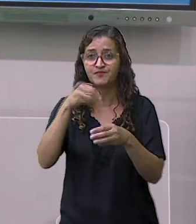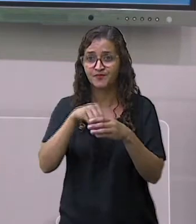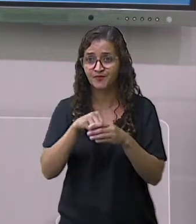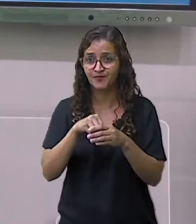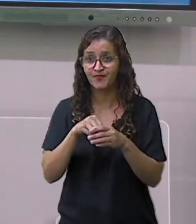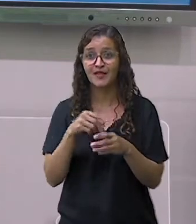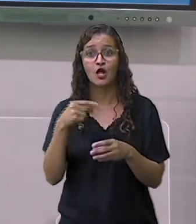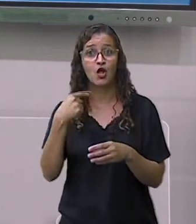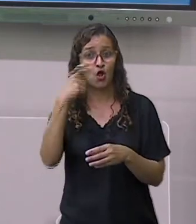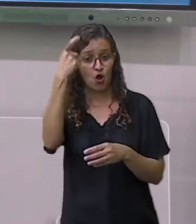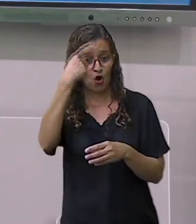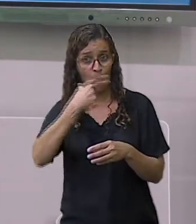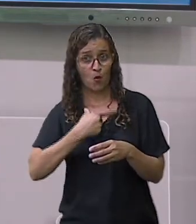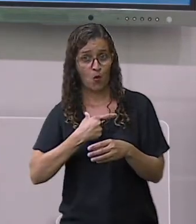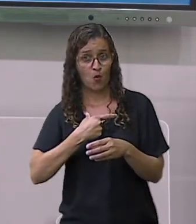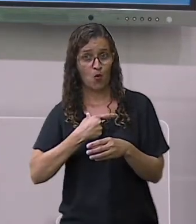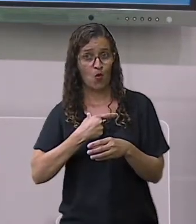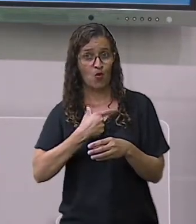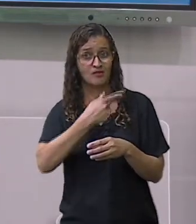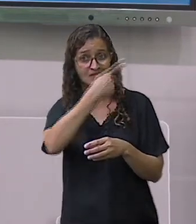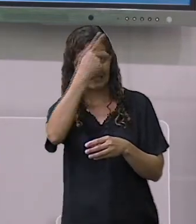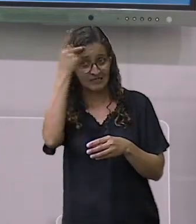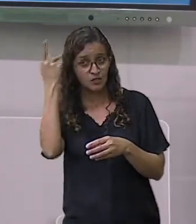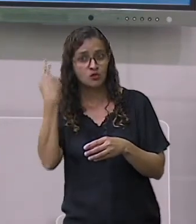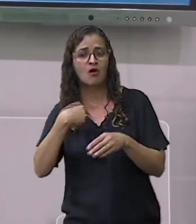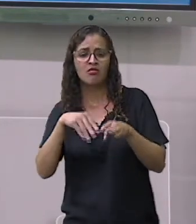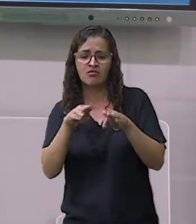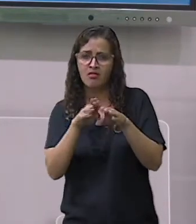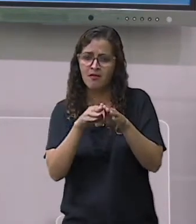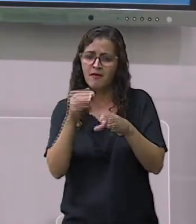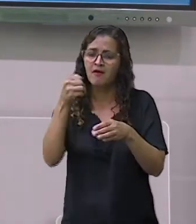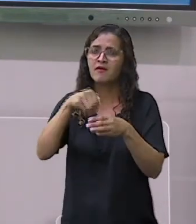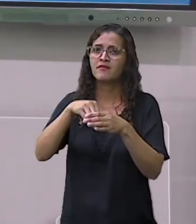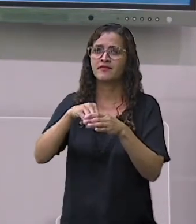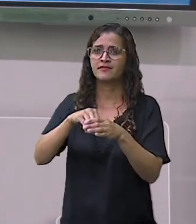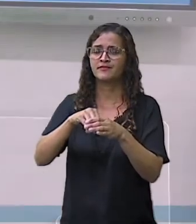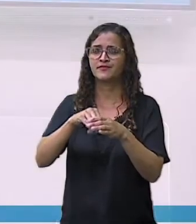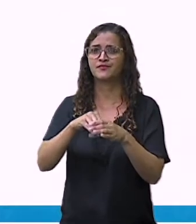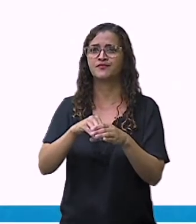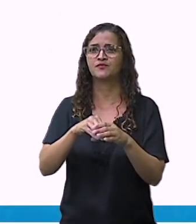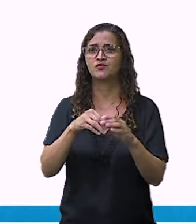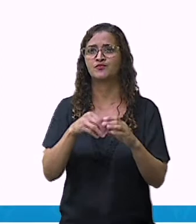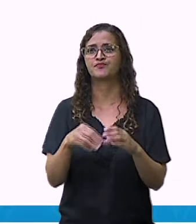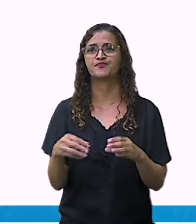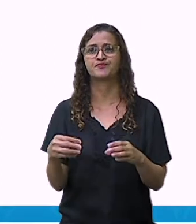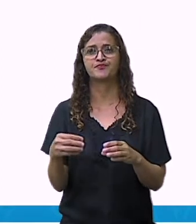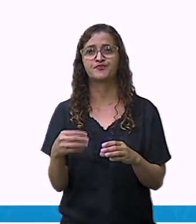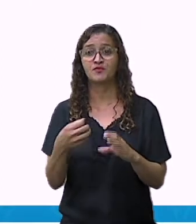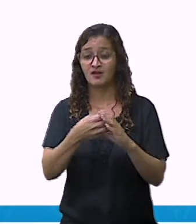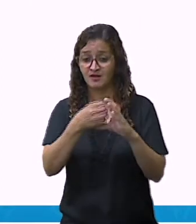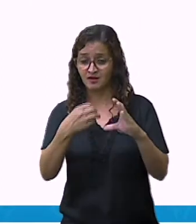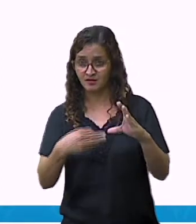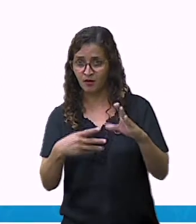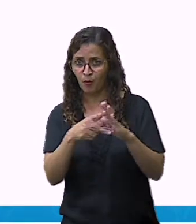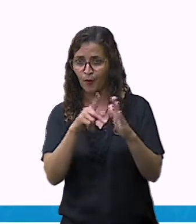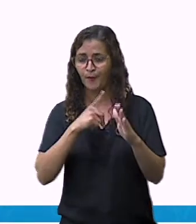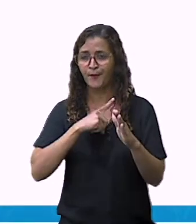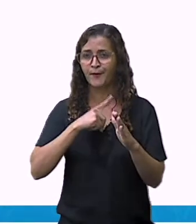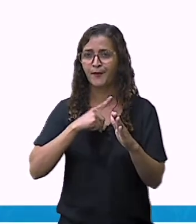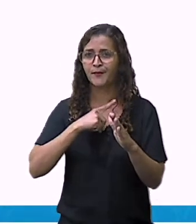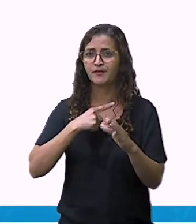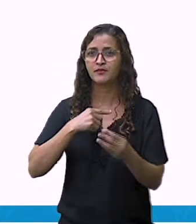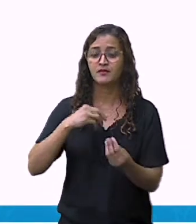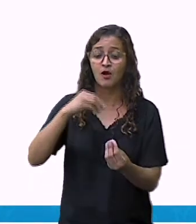estamos classificados, os seres humanos. Utilizando utilidades dos